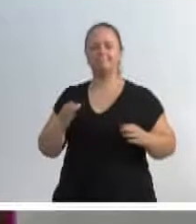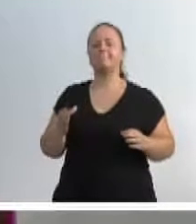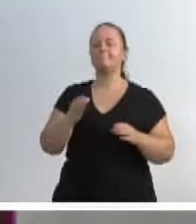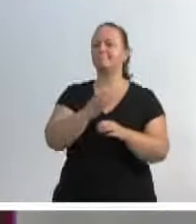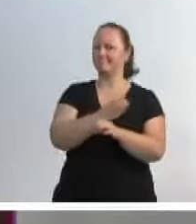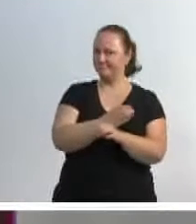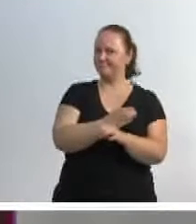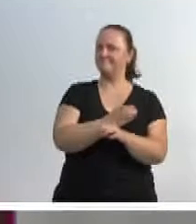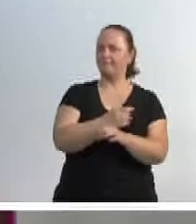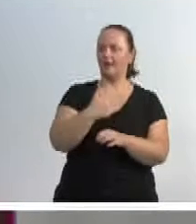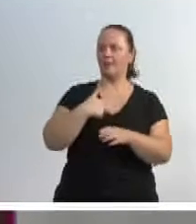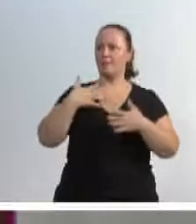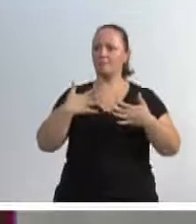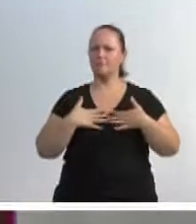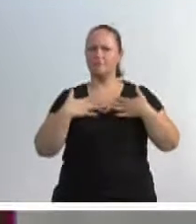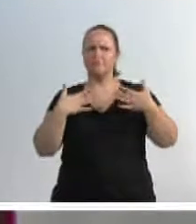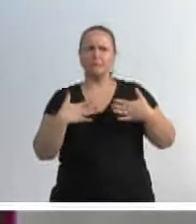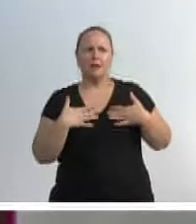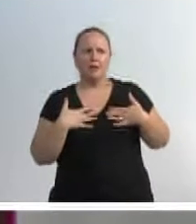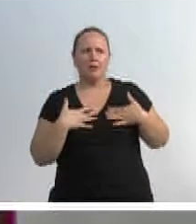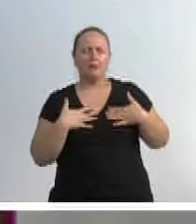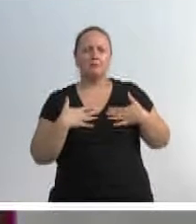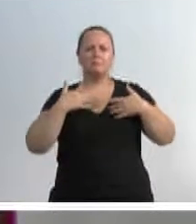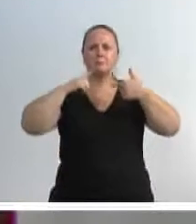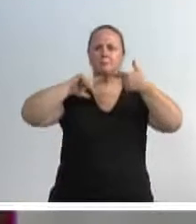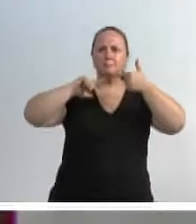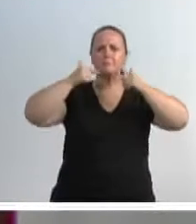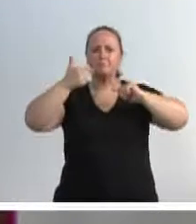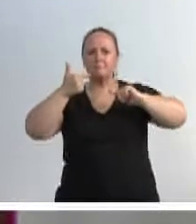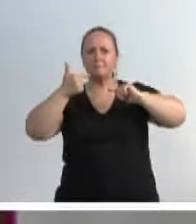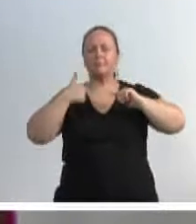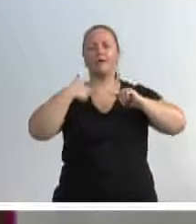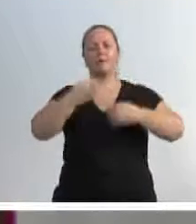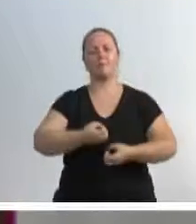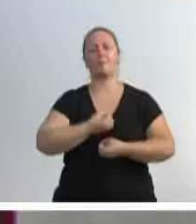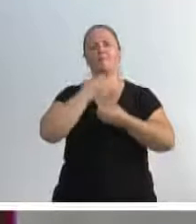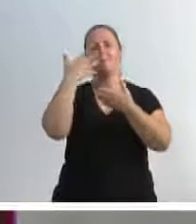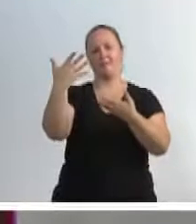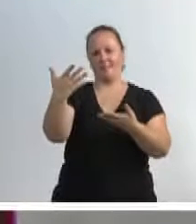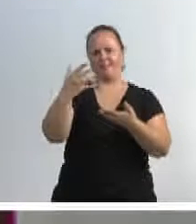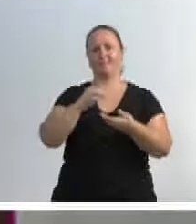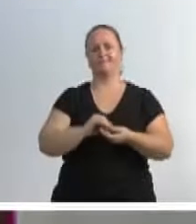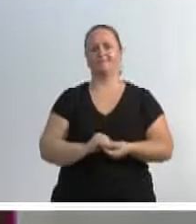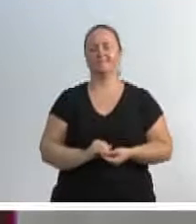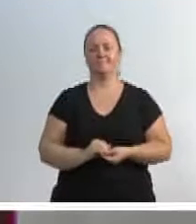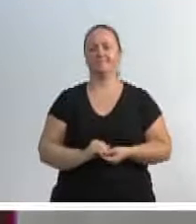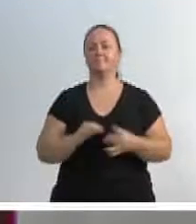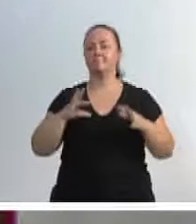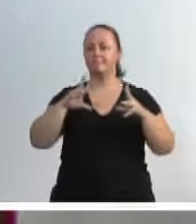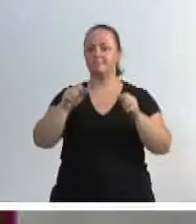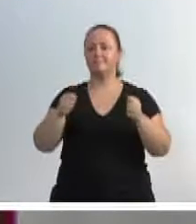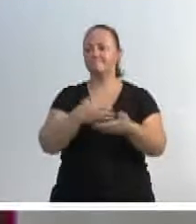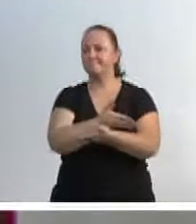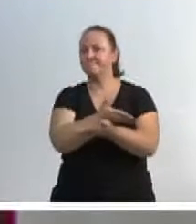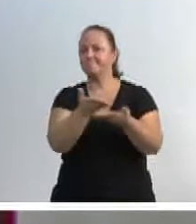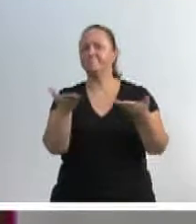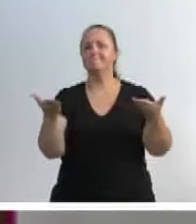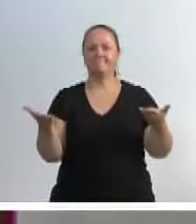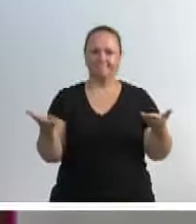Não sou alegre, nem sou triste, sou poeta. A todos aqueles que,